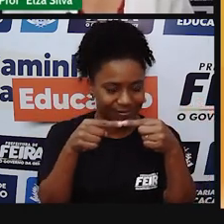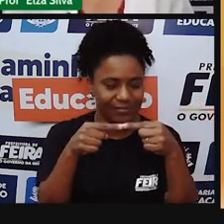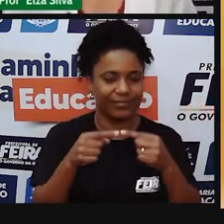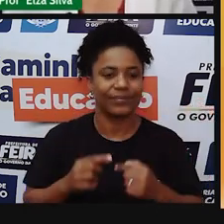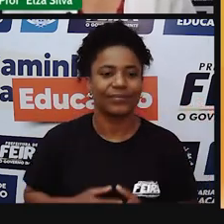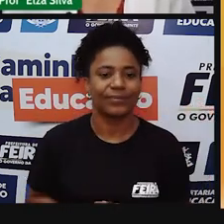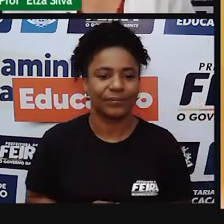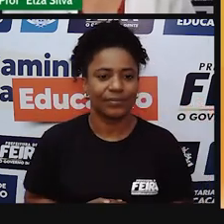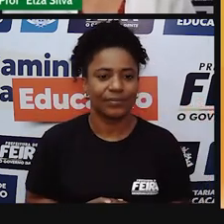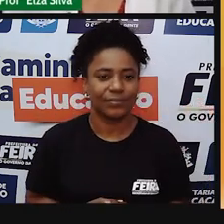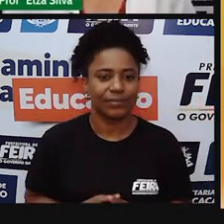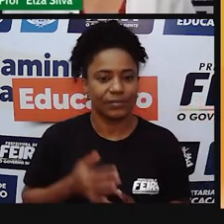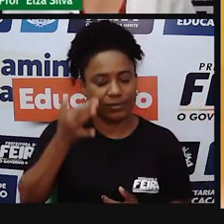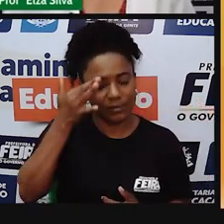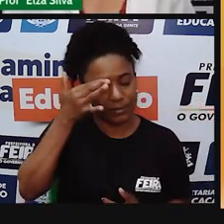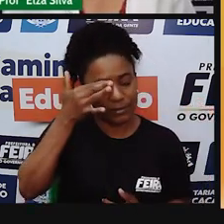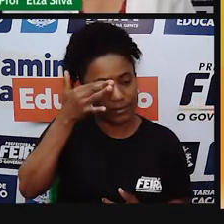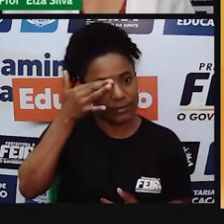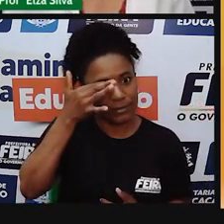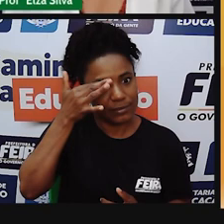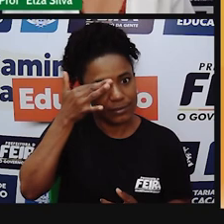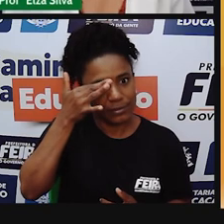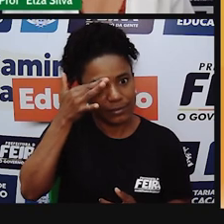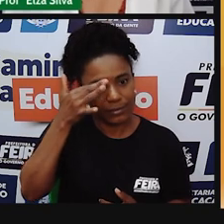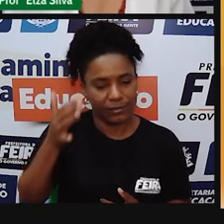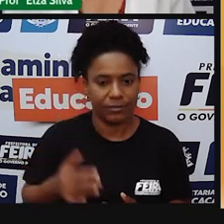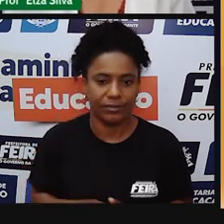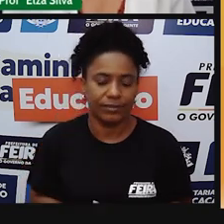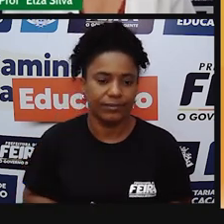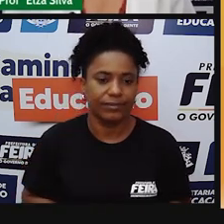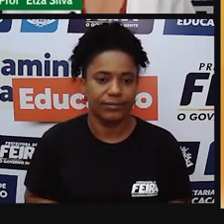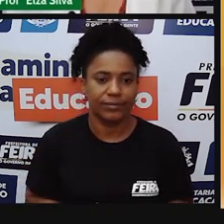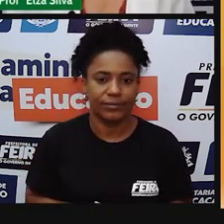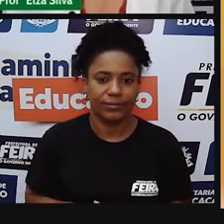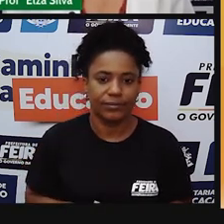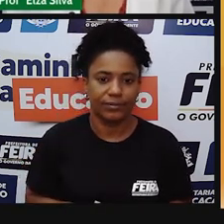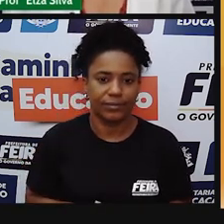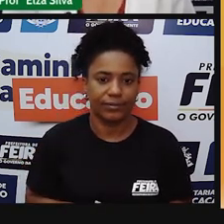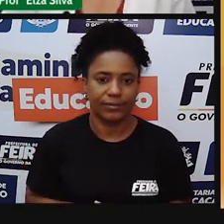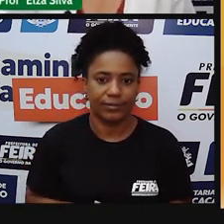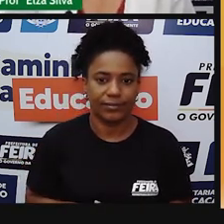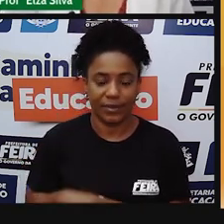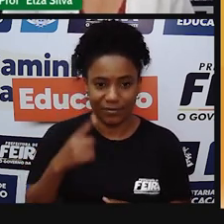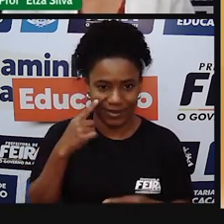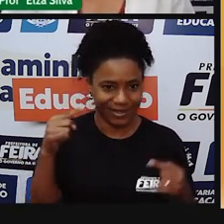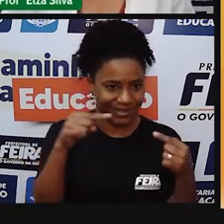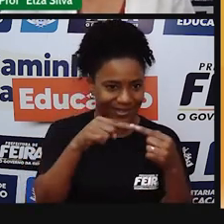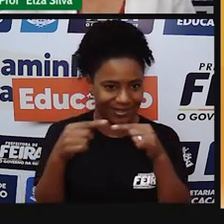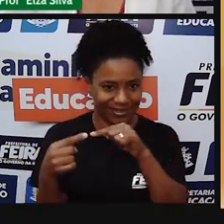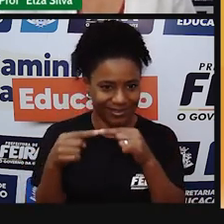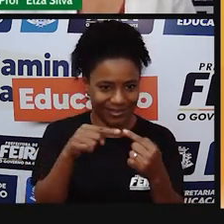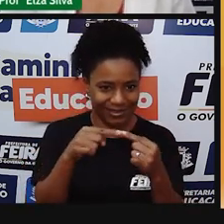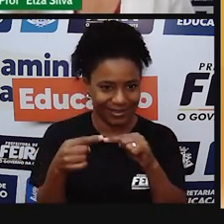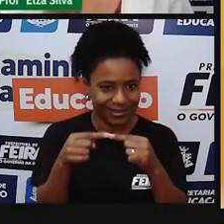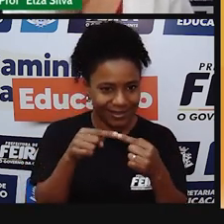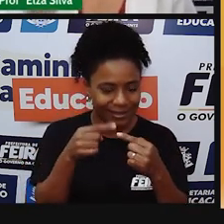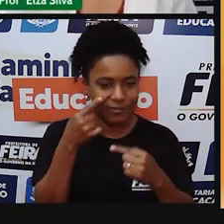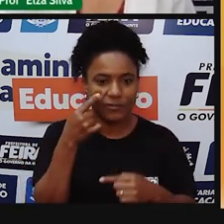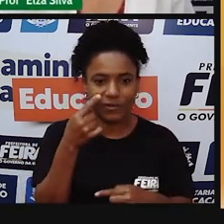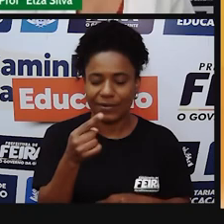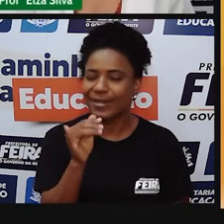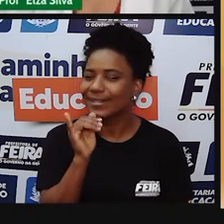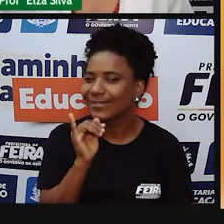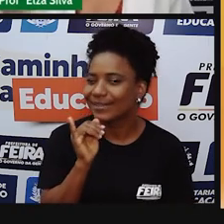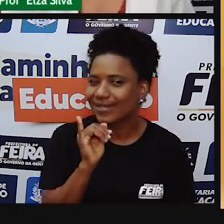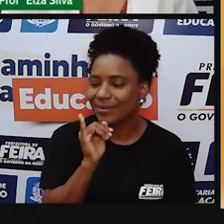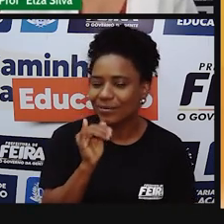entre frases e imagens. Ok? Find the pairs. Encontre os pares. Então, vou fazer